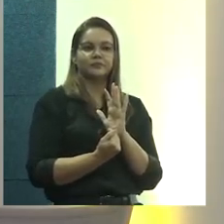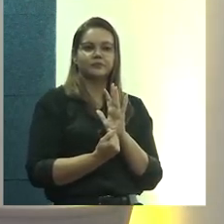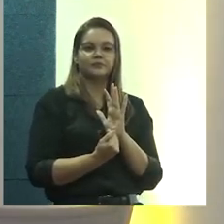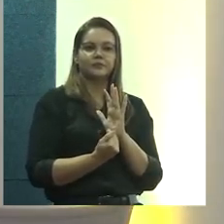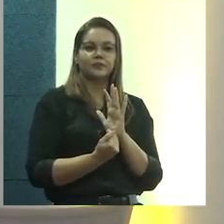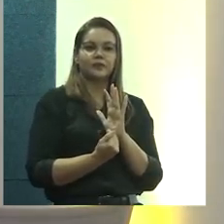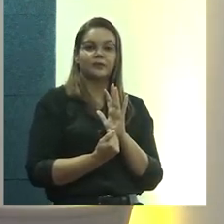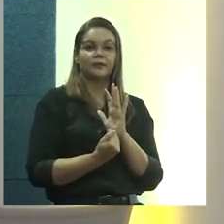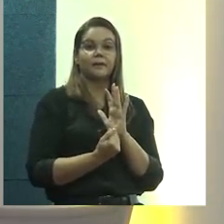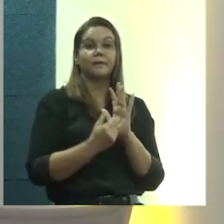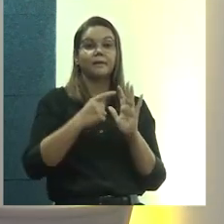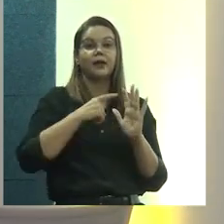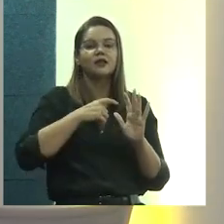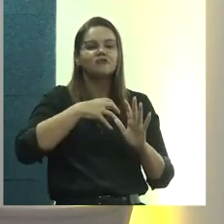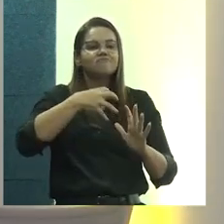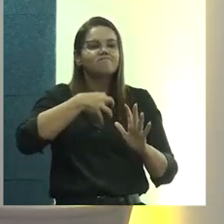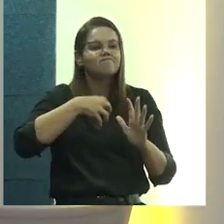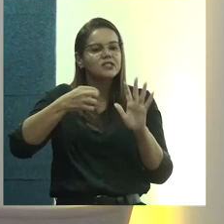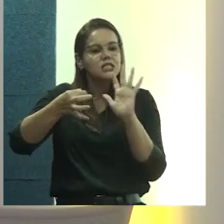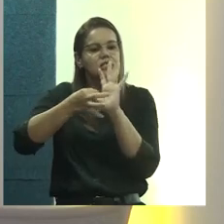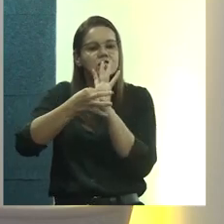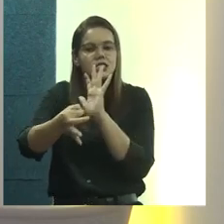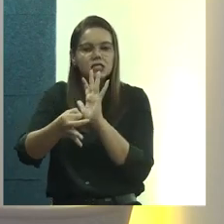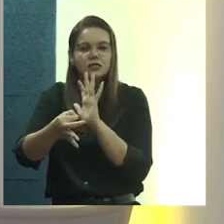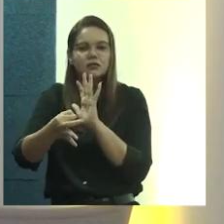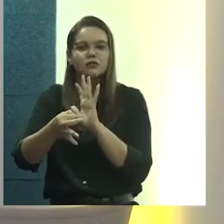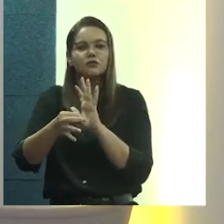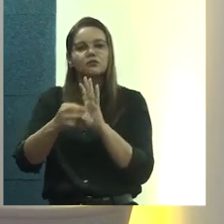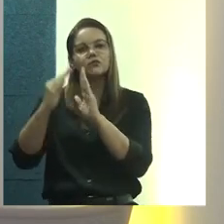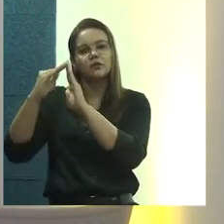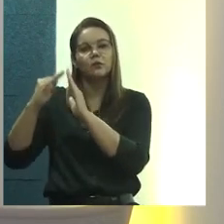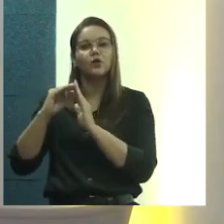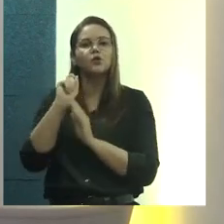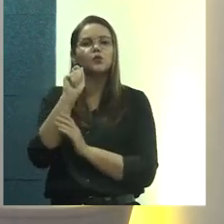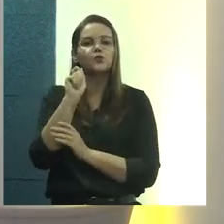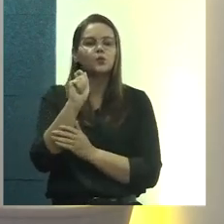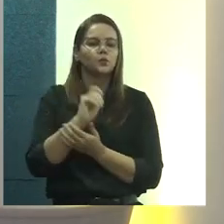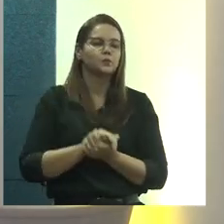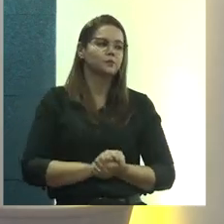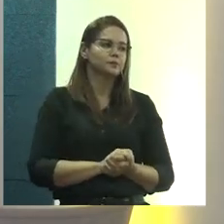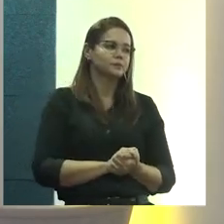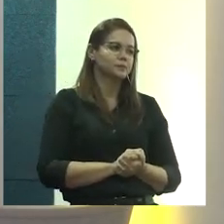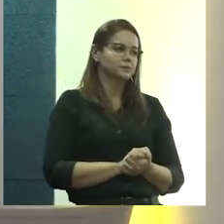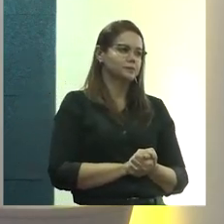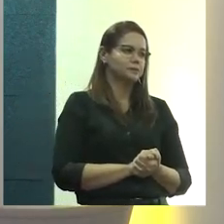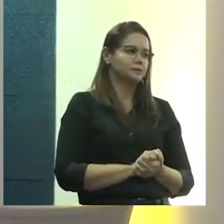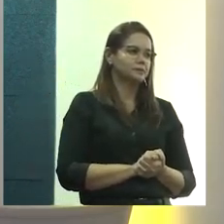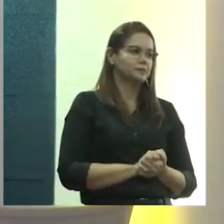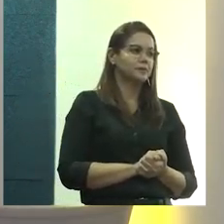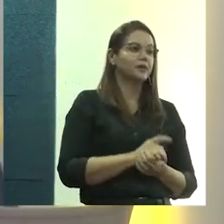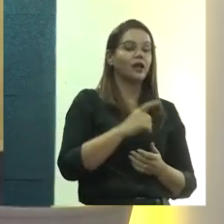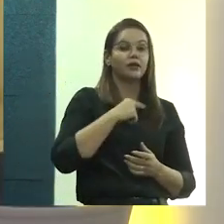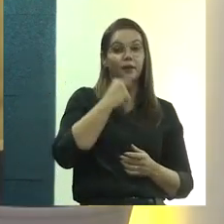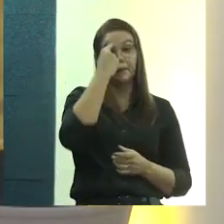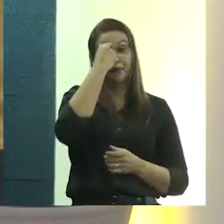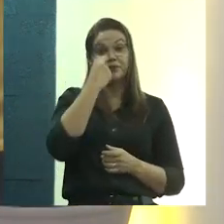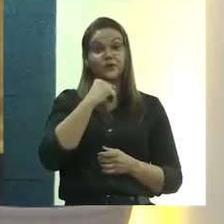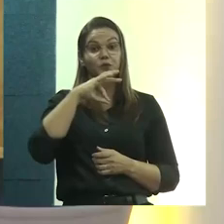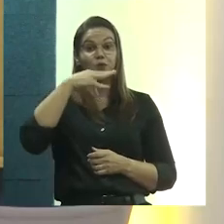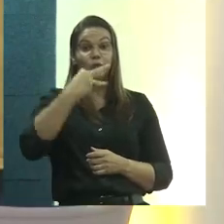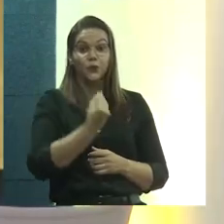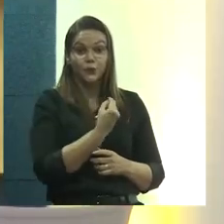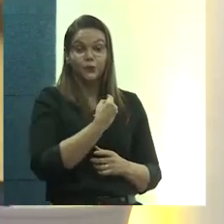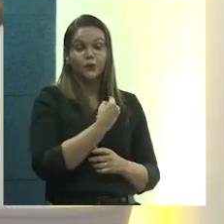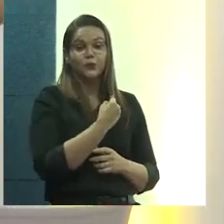esse senso crítico com relação ao que são as moradias. Aí a gente tem todo esse perfil,